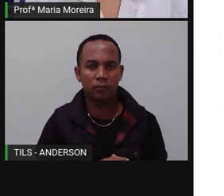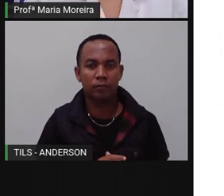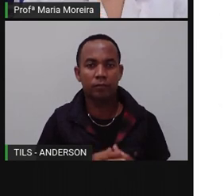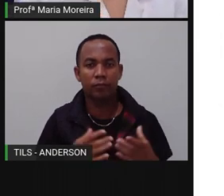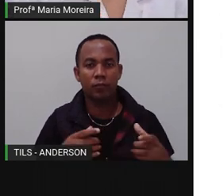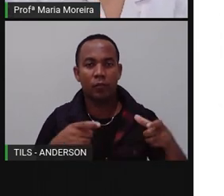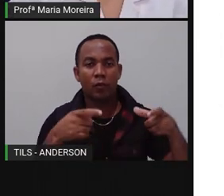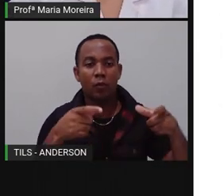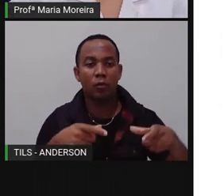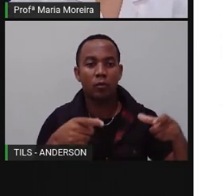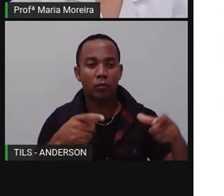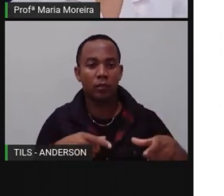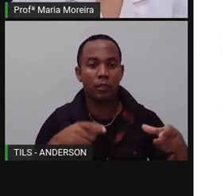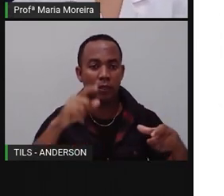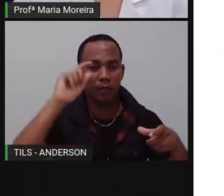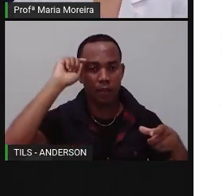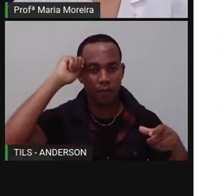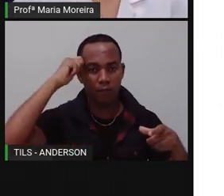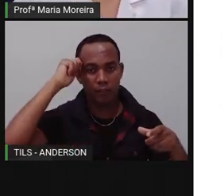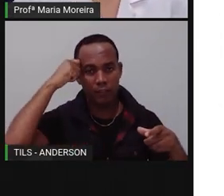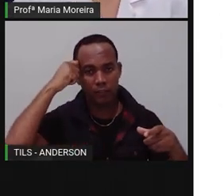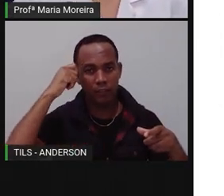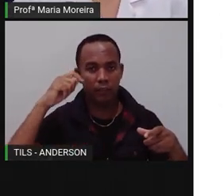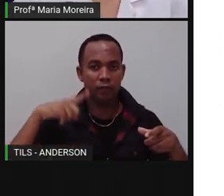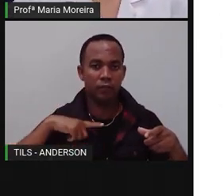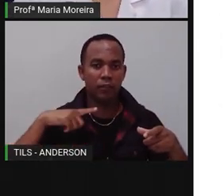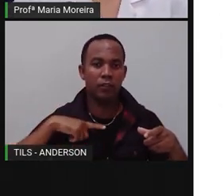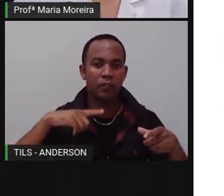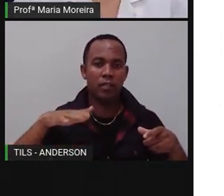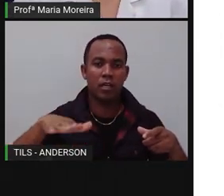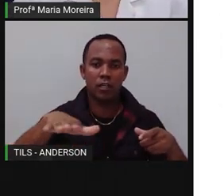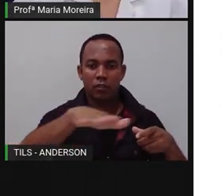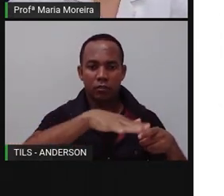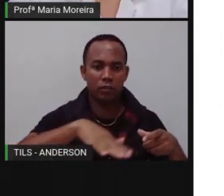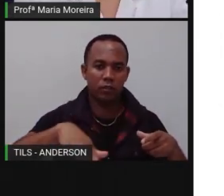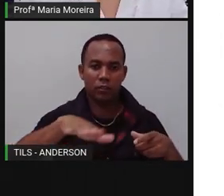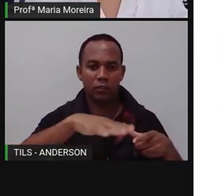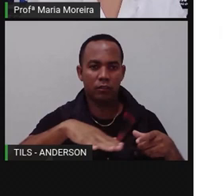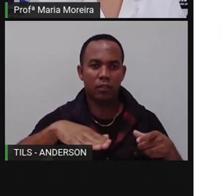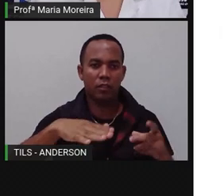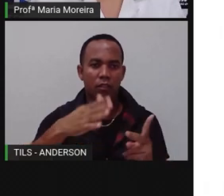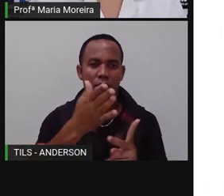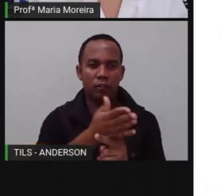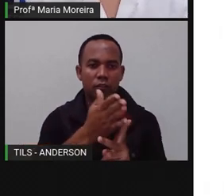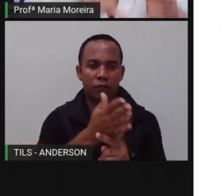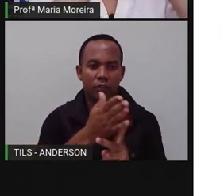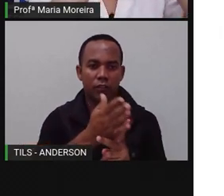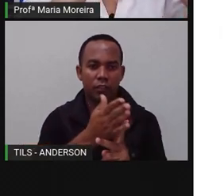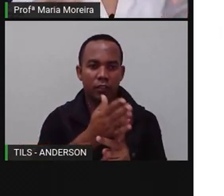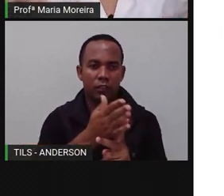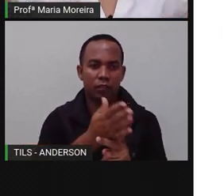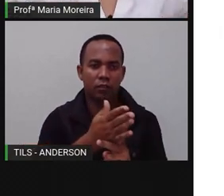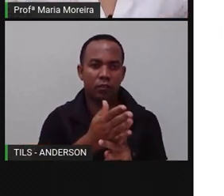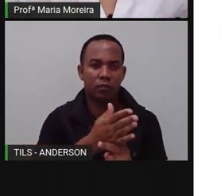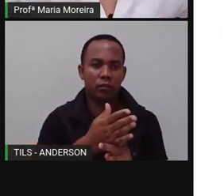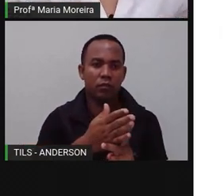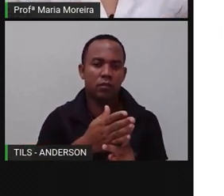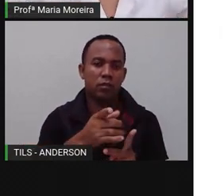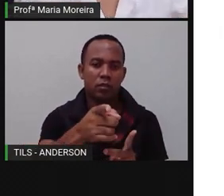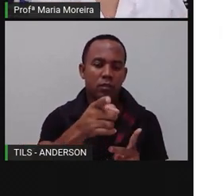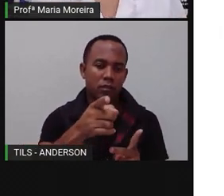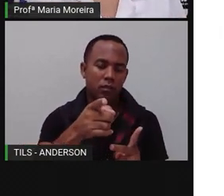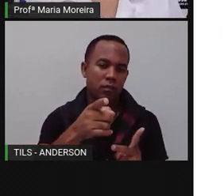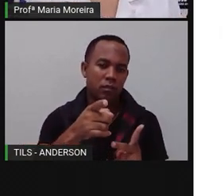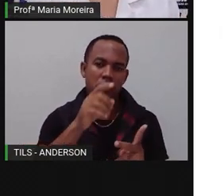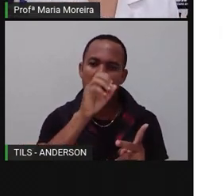O continente africano, ele é regionalizado e ou dividido em África Islâmica, né? Que é essa faixa laranja